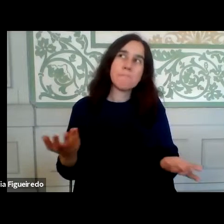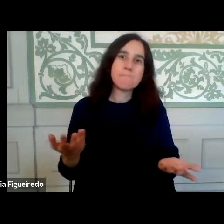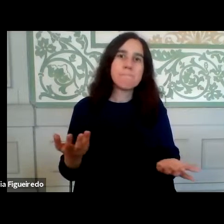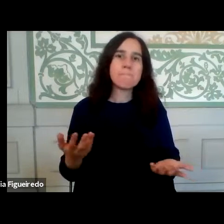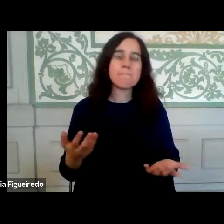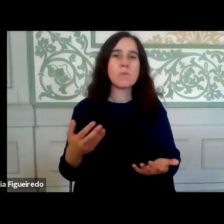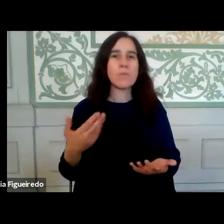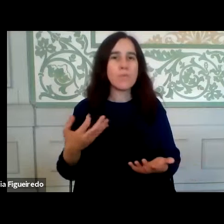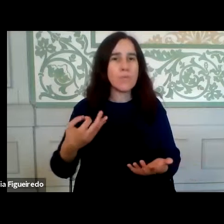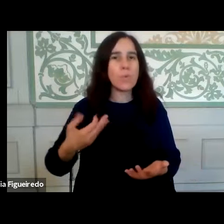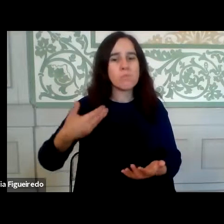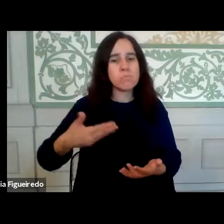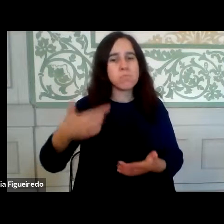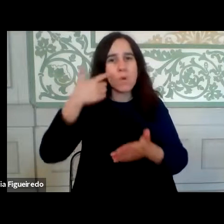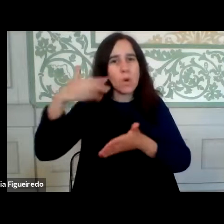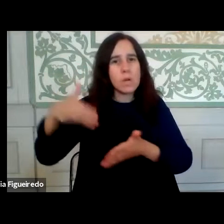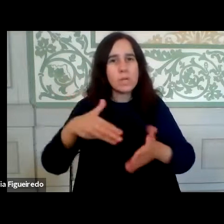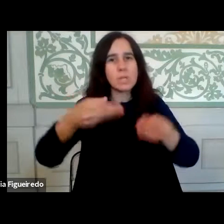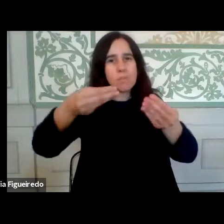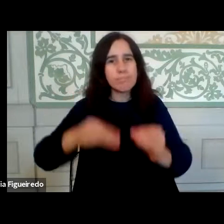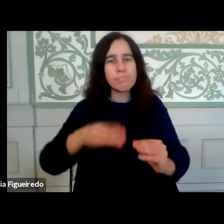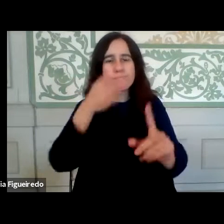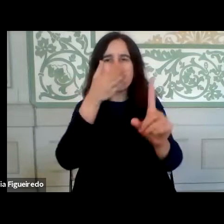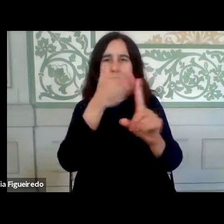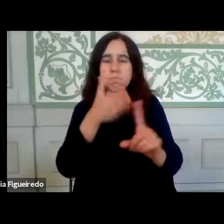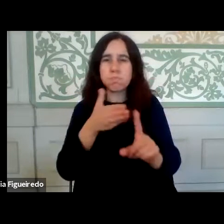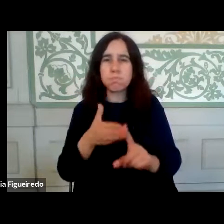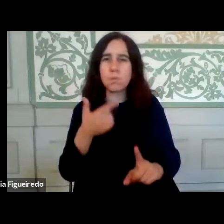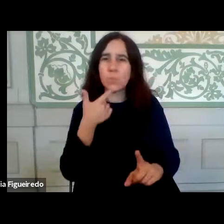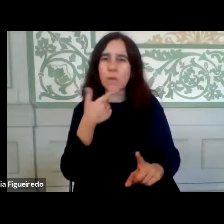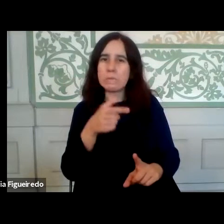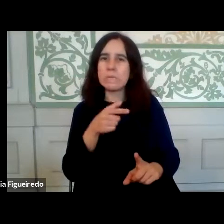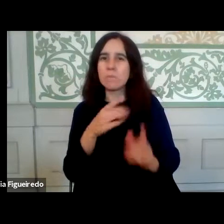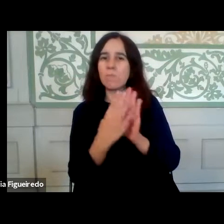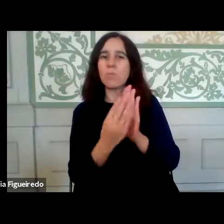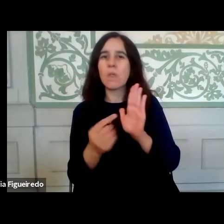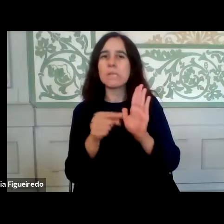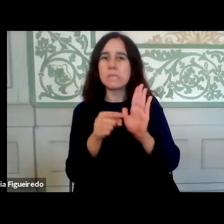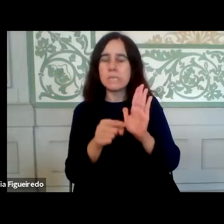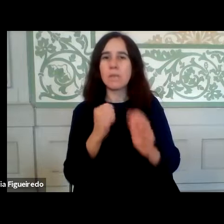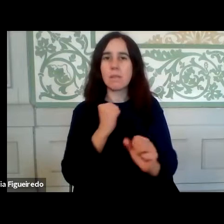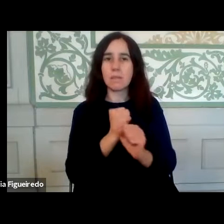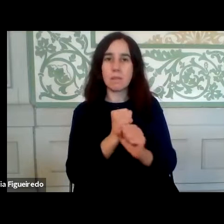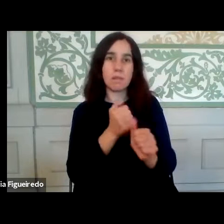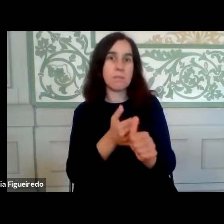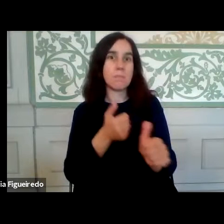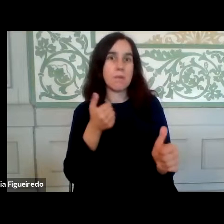fomos emitindo orientações muito concretas para esta modalidade de teletrabalho,